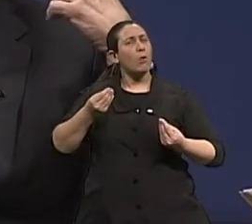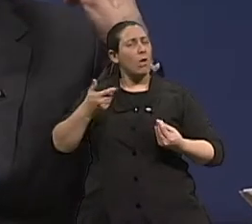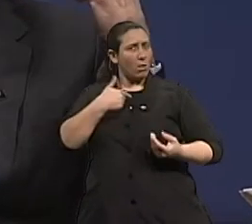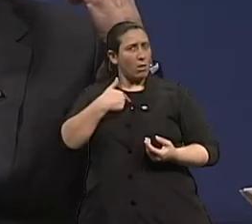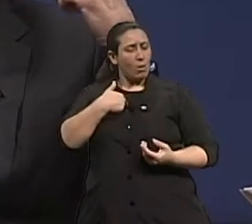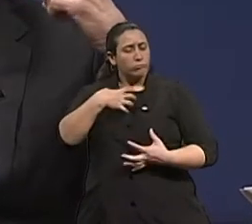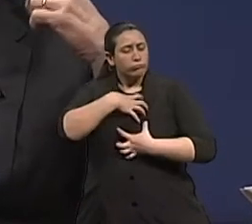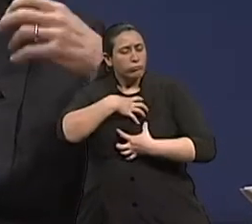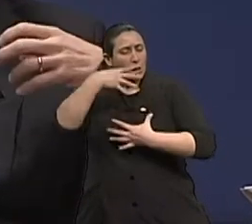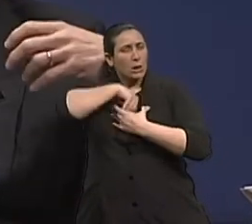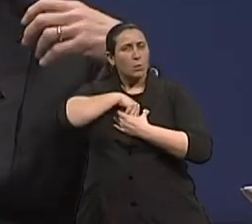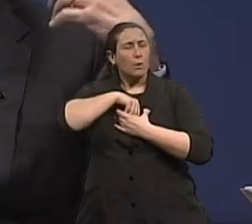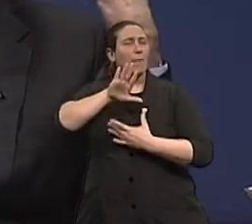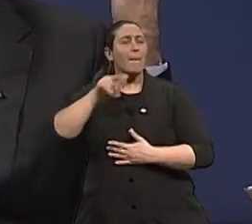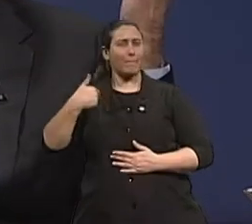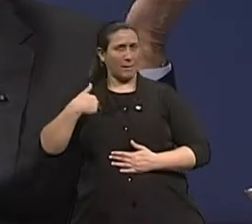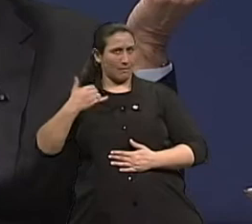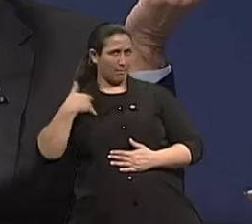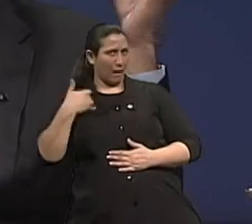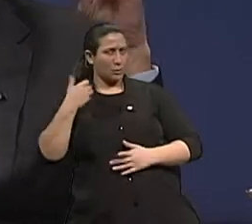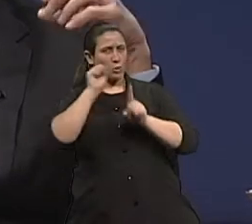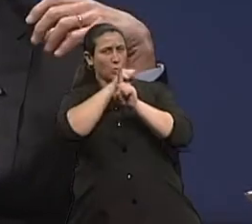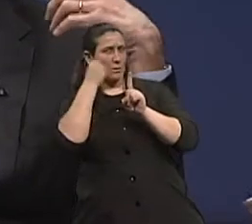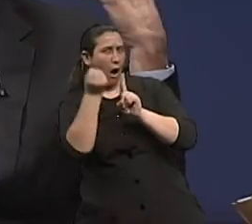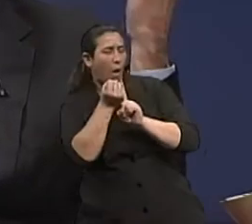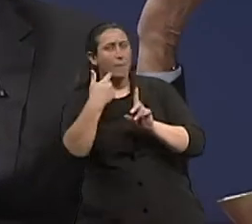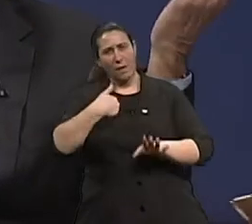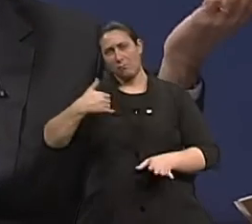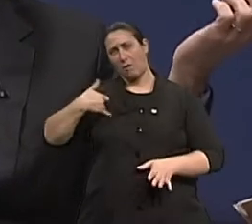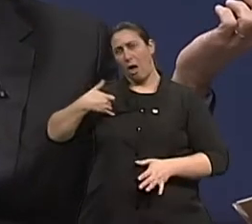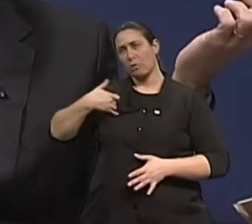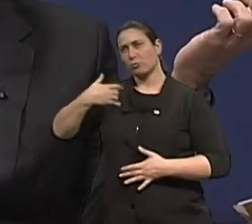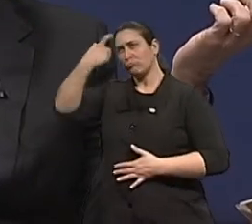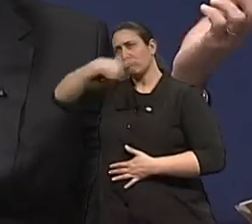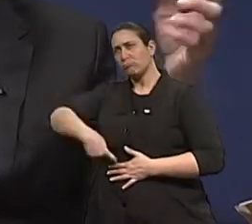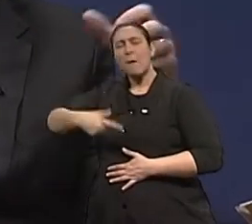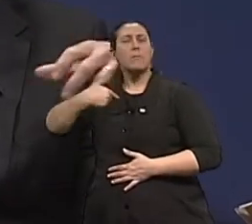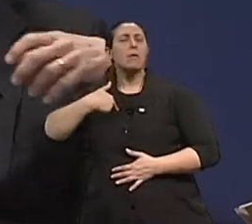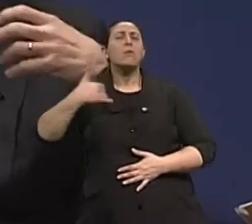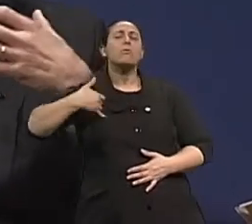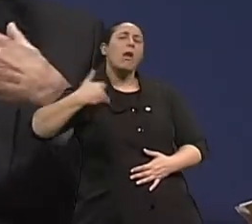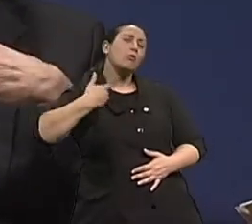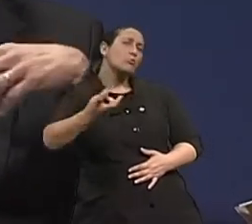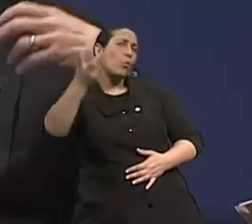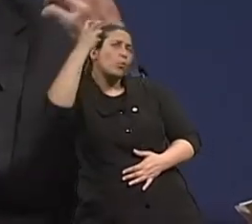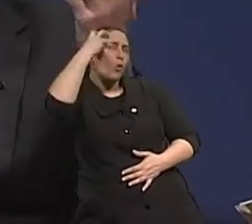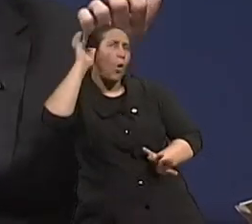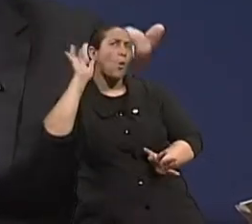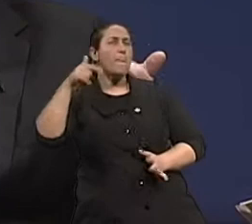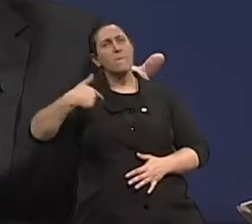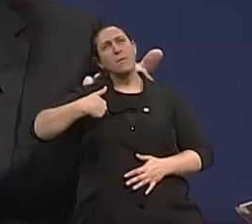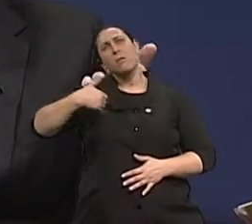Qual é a minha idade social? Qual é a minha idade psicológica? Qual é a minha idade cultural? Qual é a minha idade